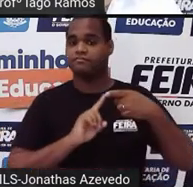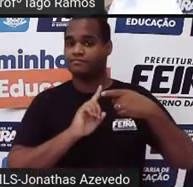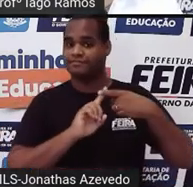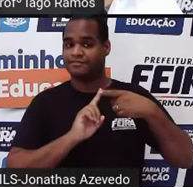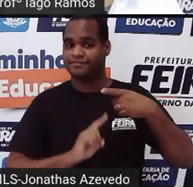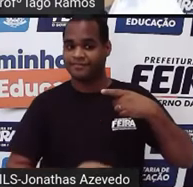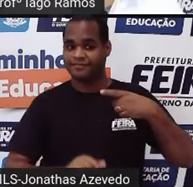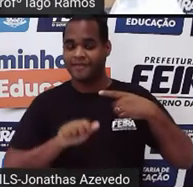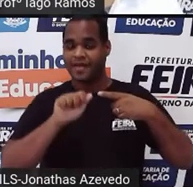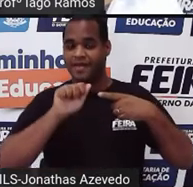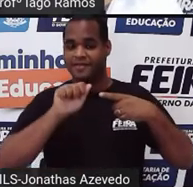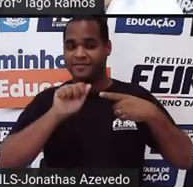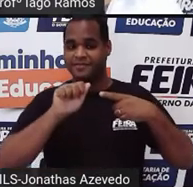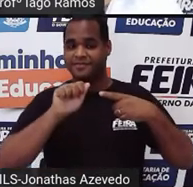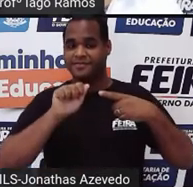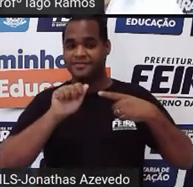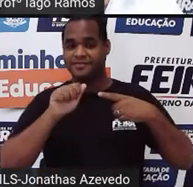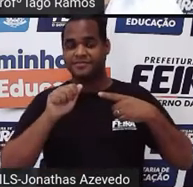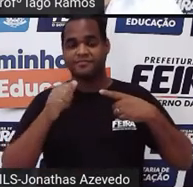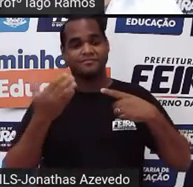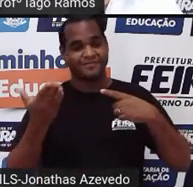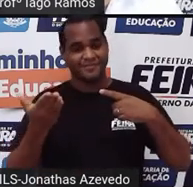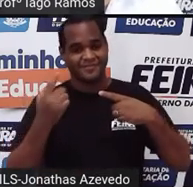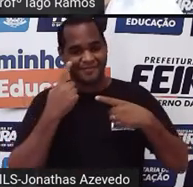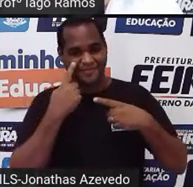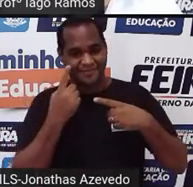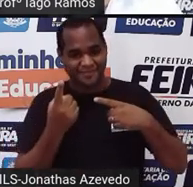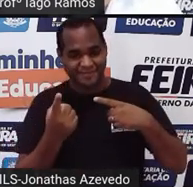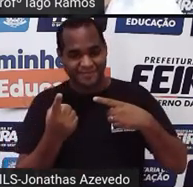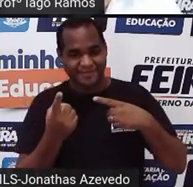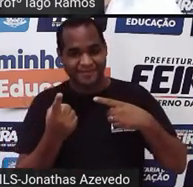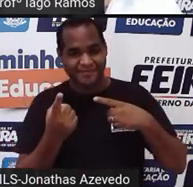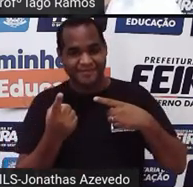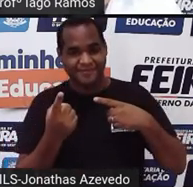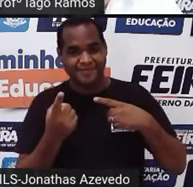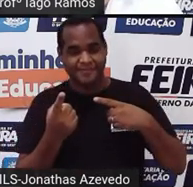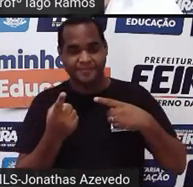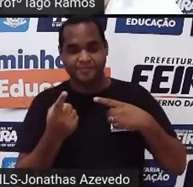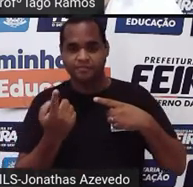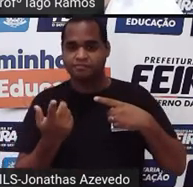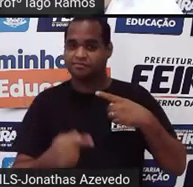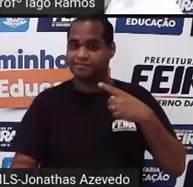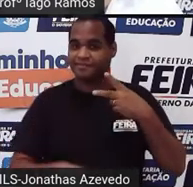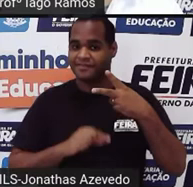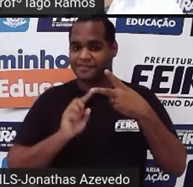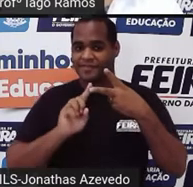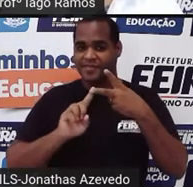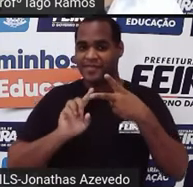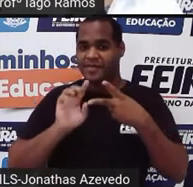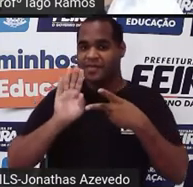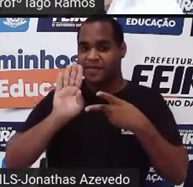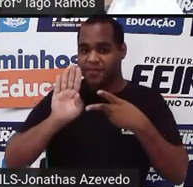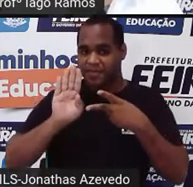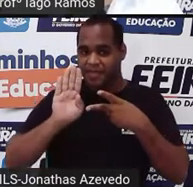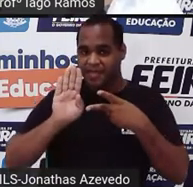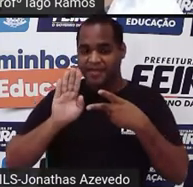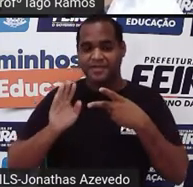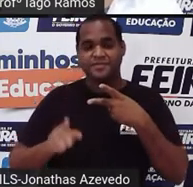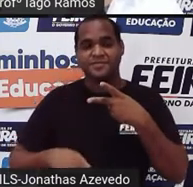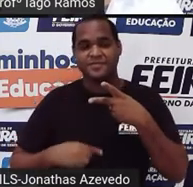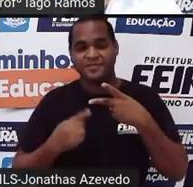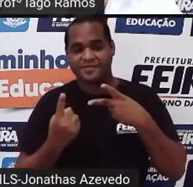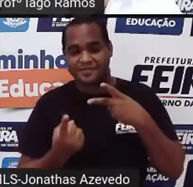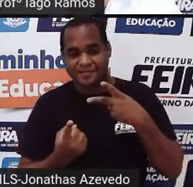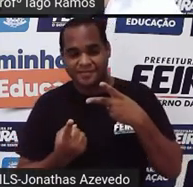no item A, 2 centímetros, 3 centímetros ou 4 centímetros? É o que tá no item B,